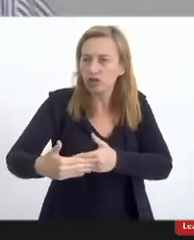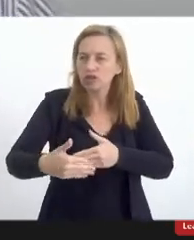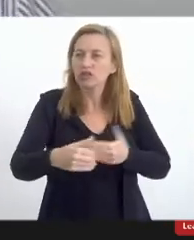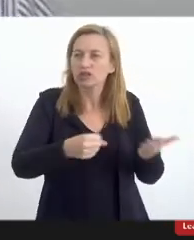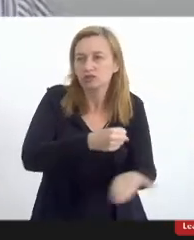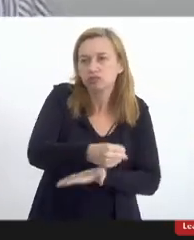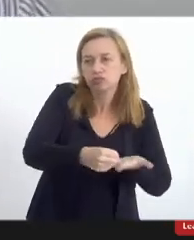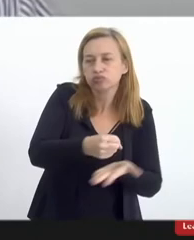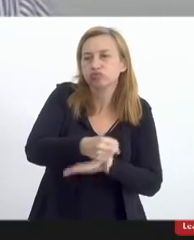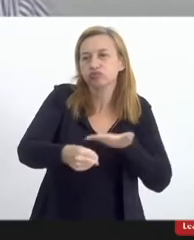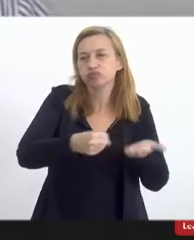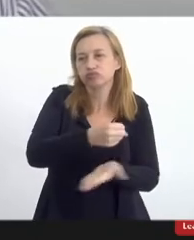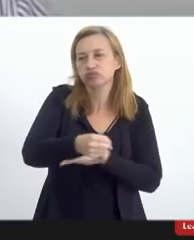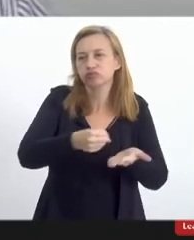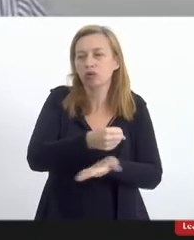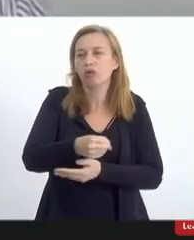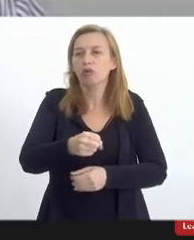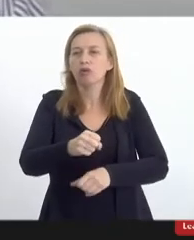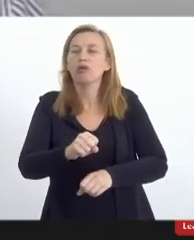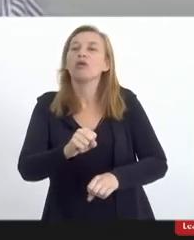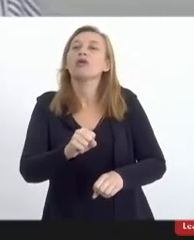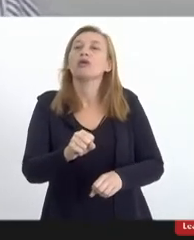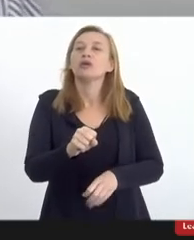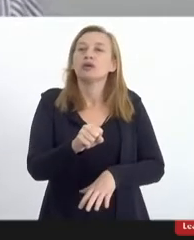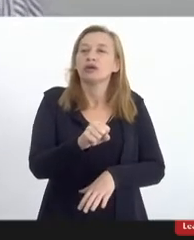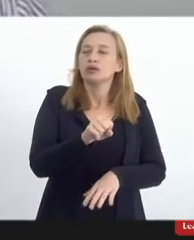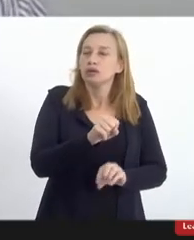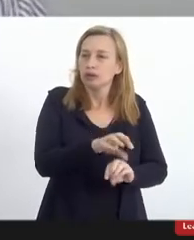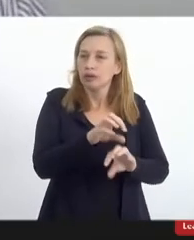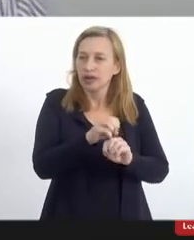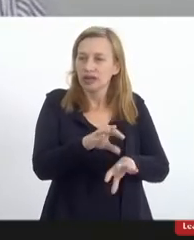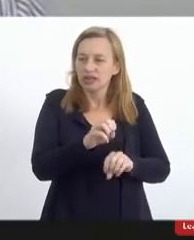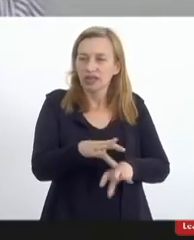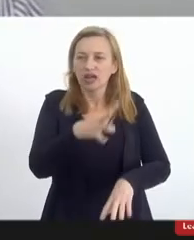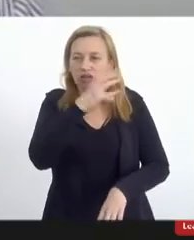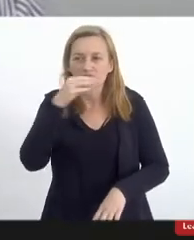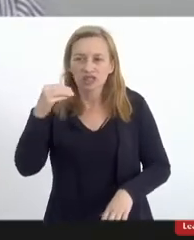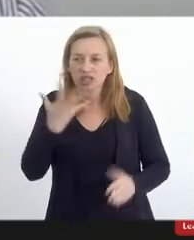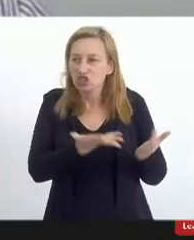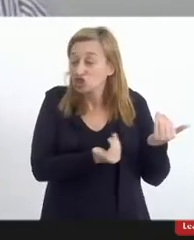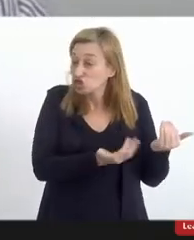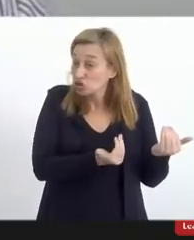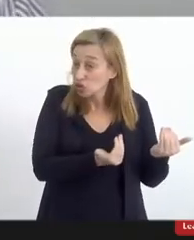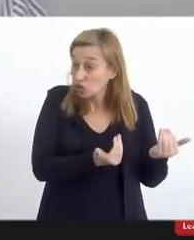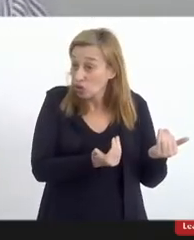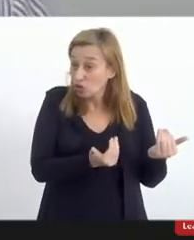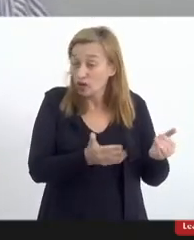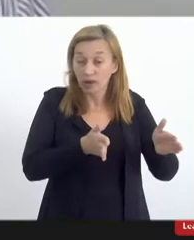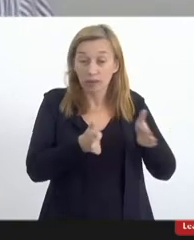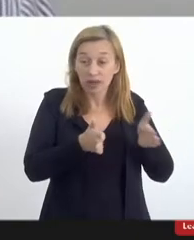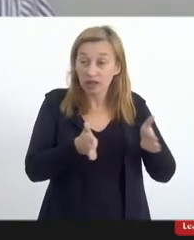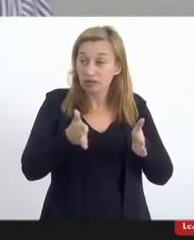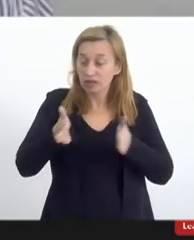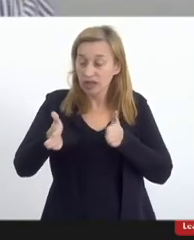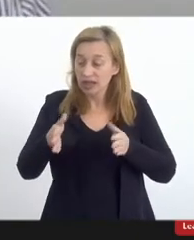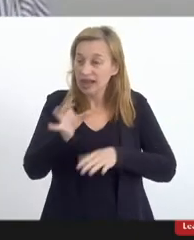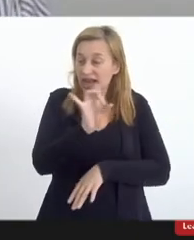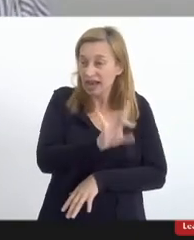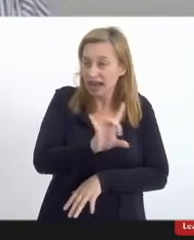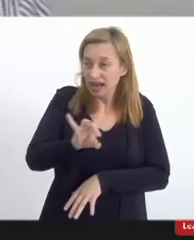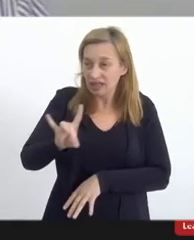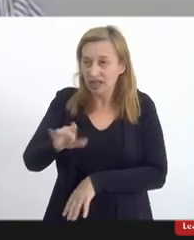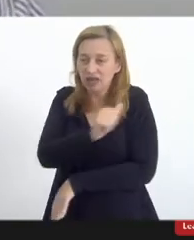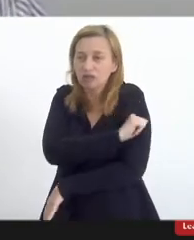das nossas crianças adolescentes e jovens claro respeitadas as diferentes etapas do desenvolvimento dos nossos alunos enfim mas de qualquer